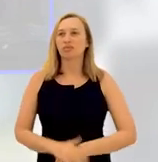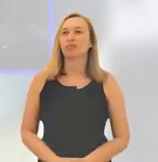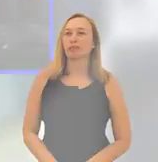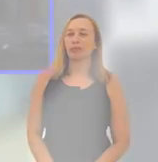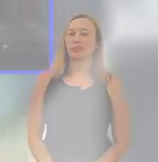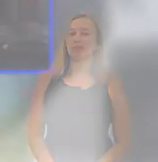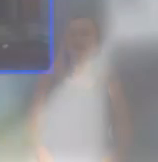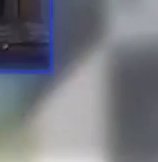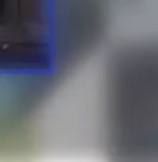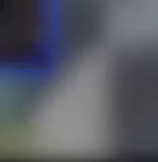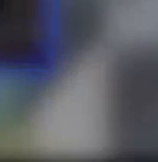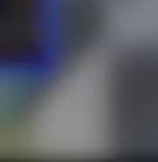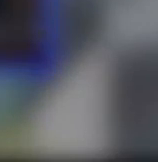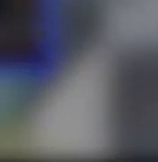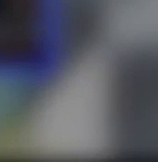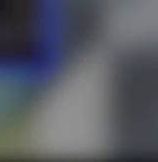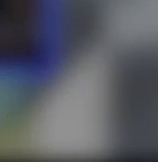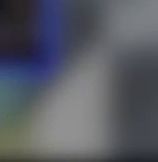Até a próxima!